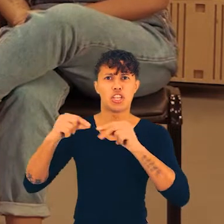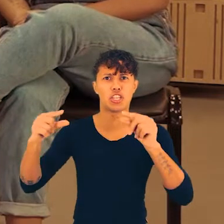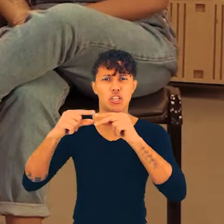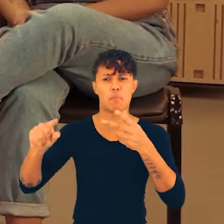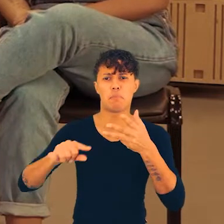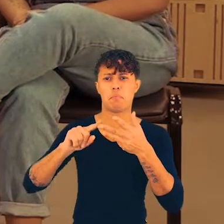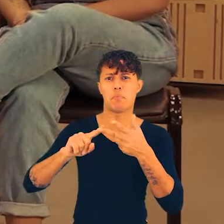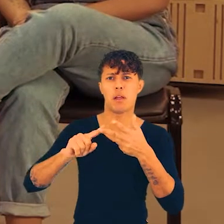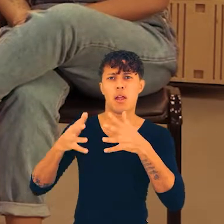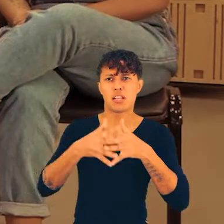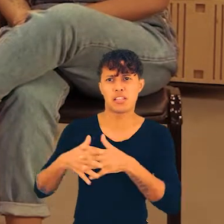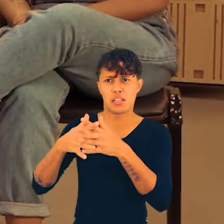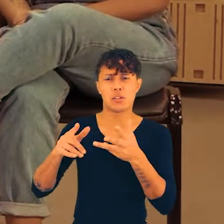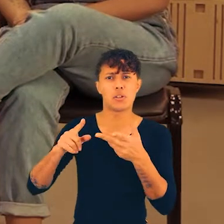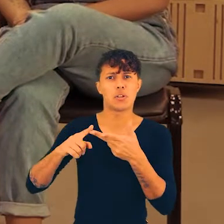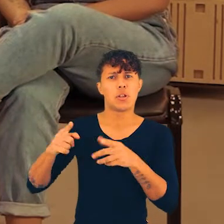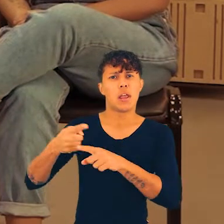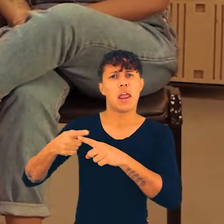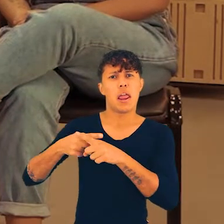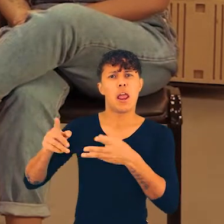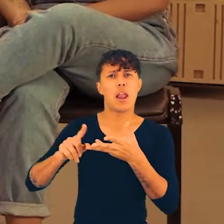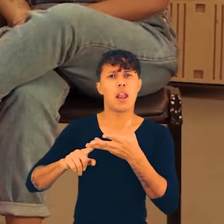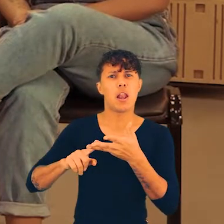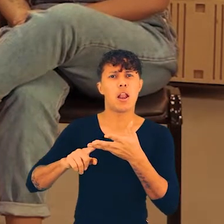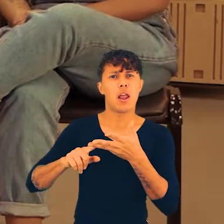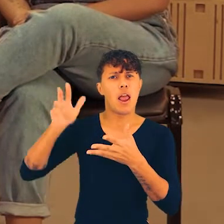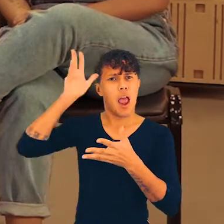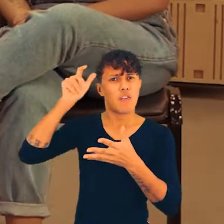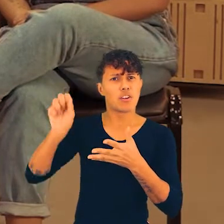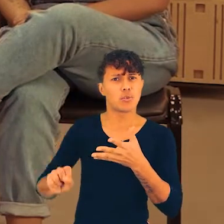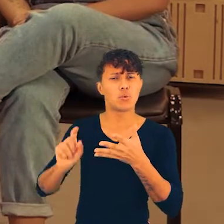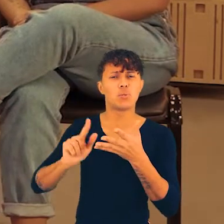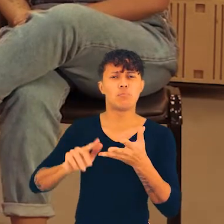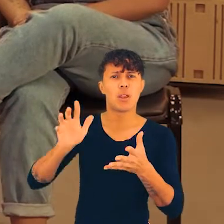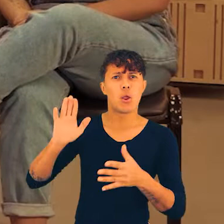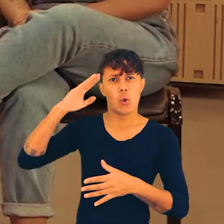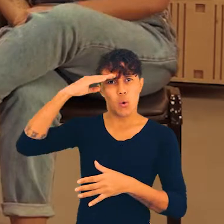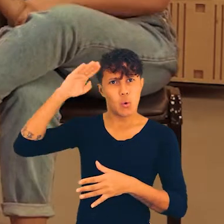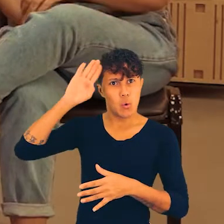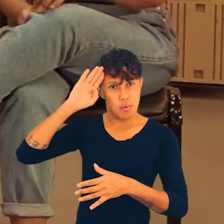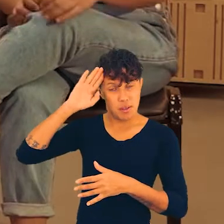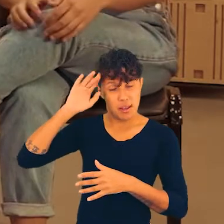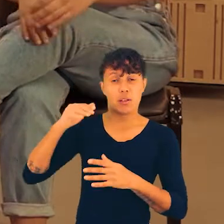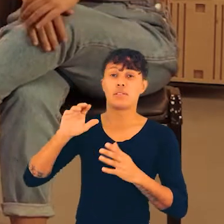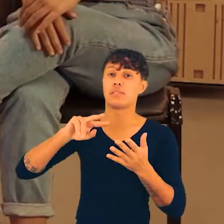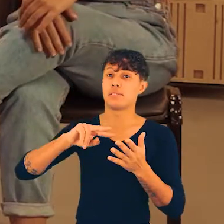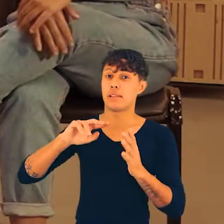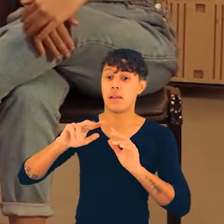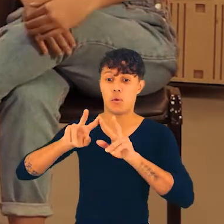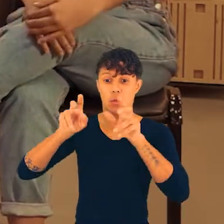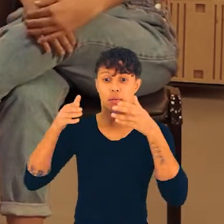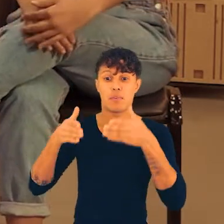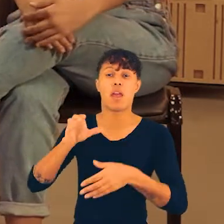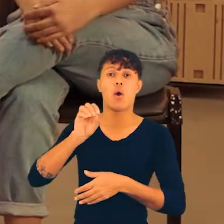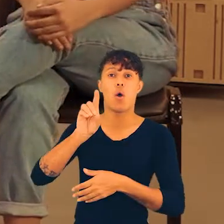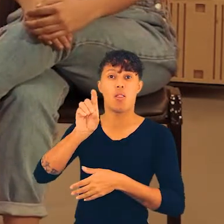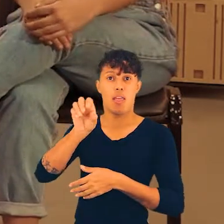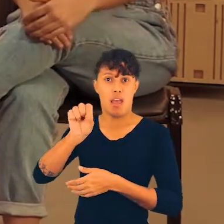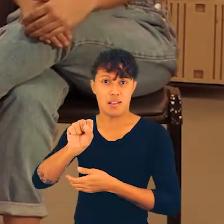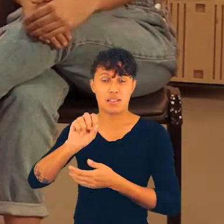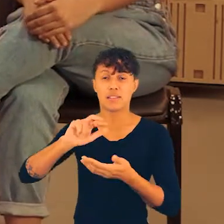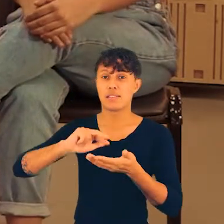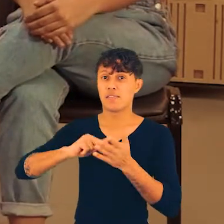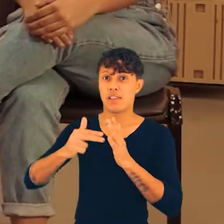Japão, Estados Unidos, Reino Unido, África do Sul e Cuba. E falamos sobre as sete ODS, gente. ODS, né?